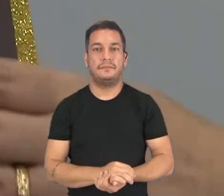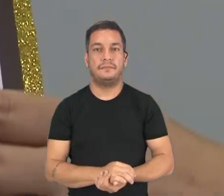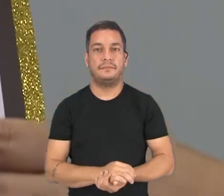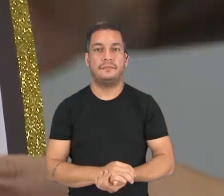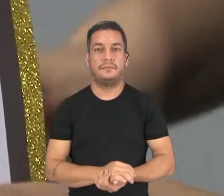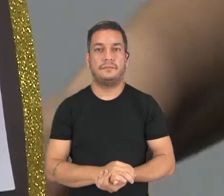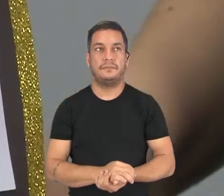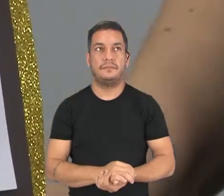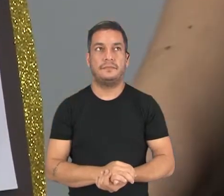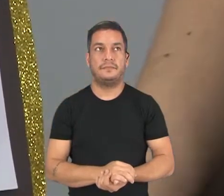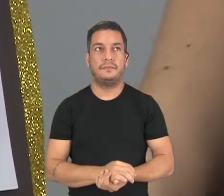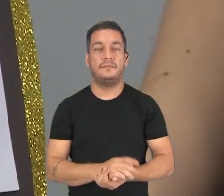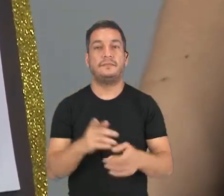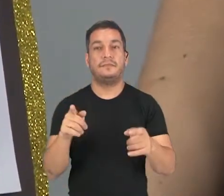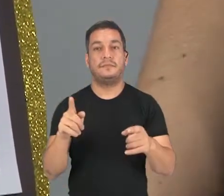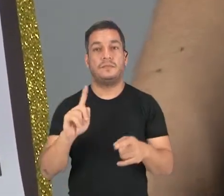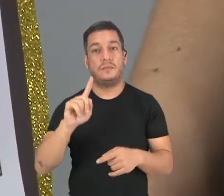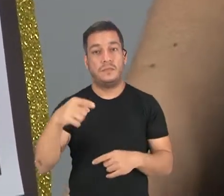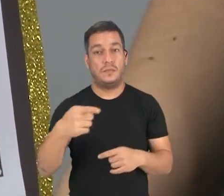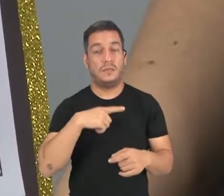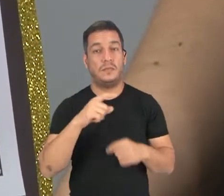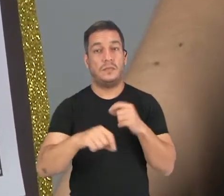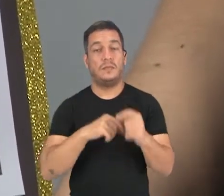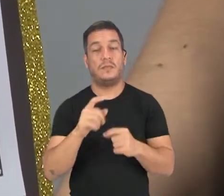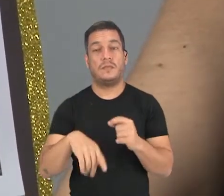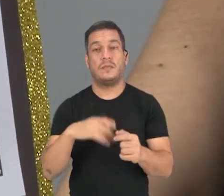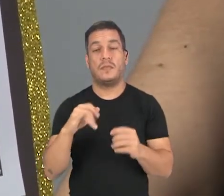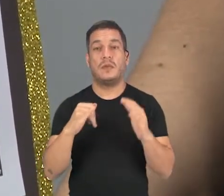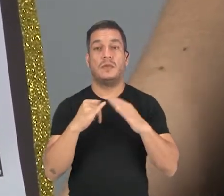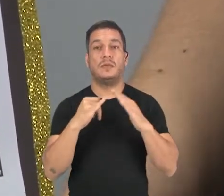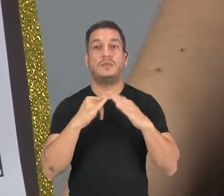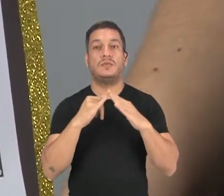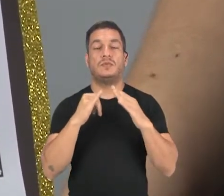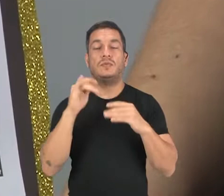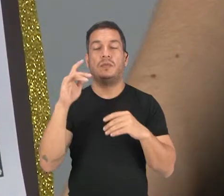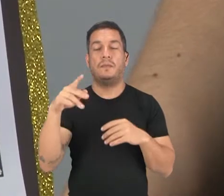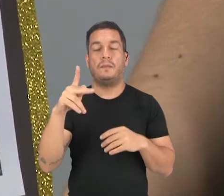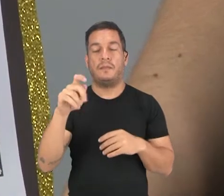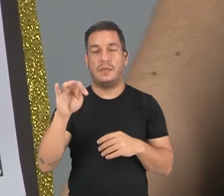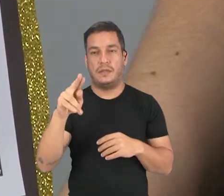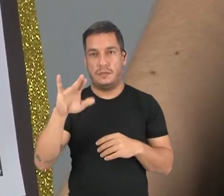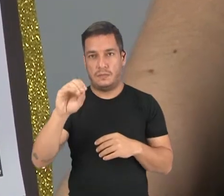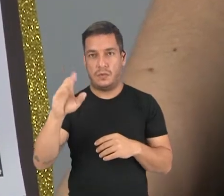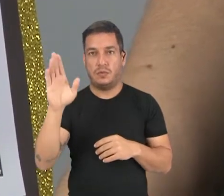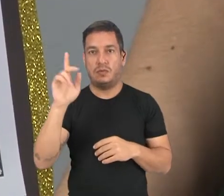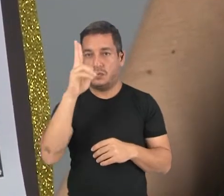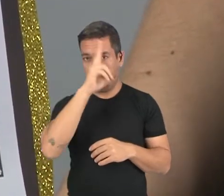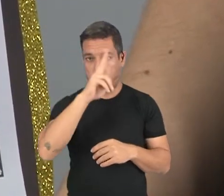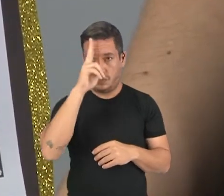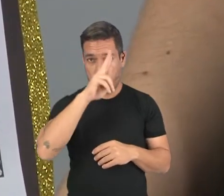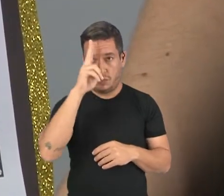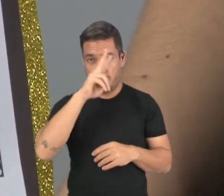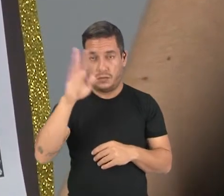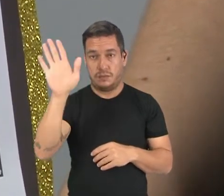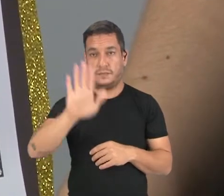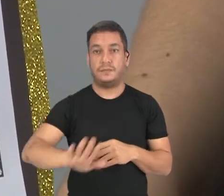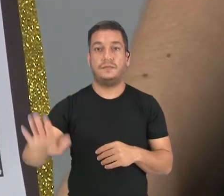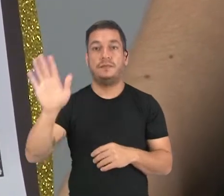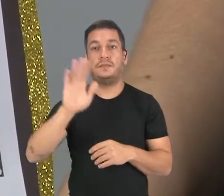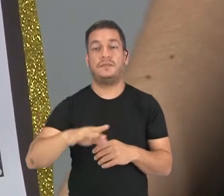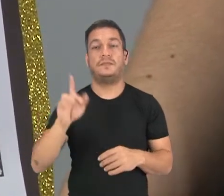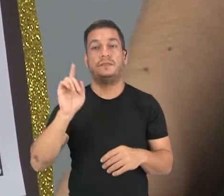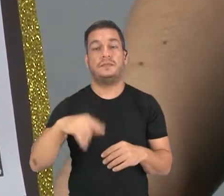Esse próximo é considerado pelo Instituto do Patrimônio Histórico e Artístico Nacional, IPAM, como patrimônio